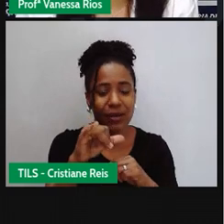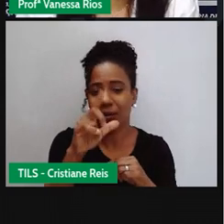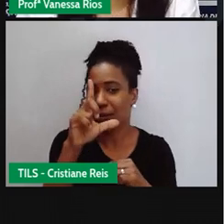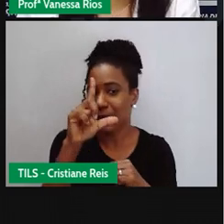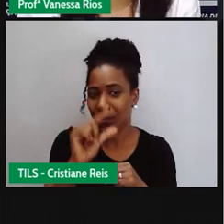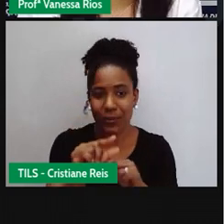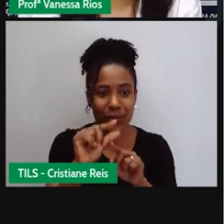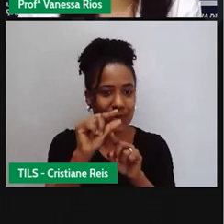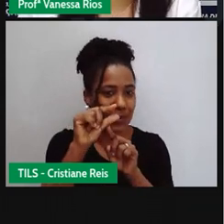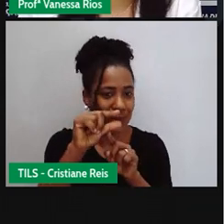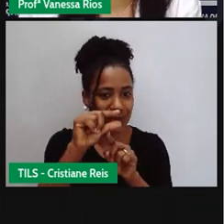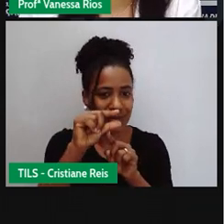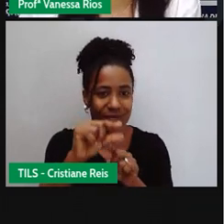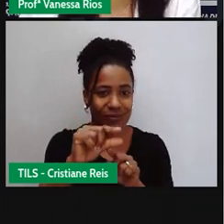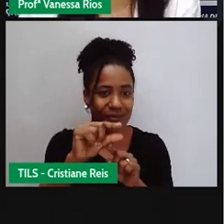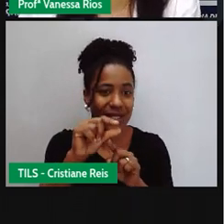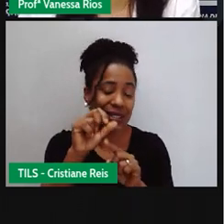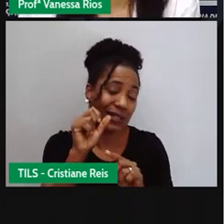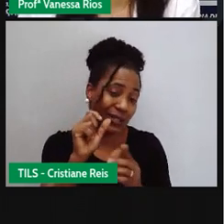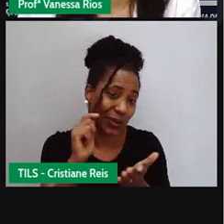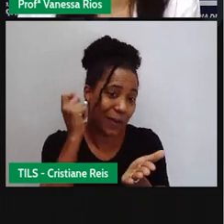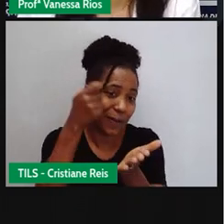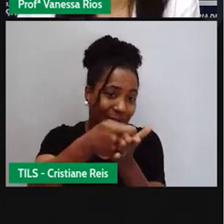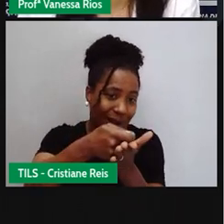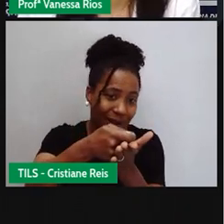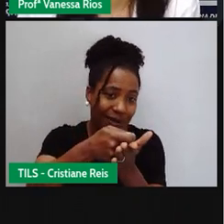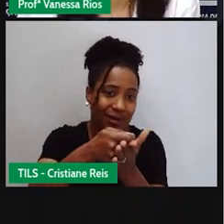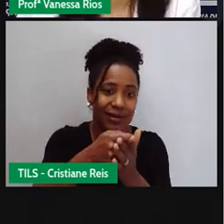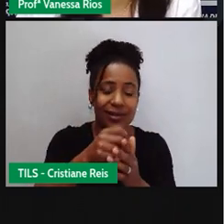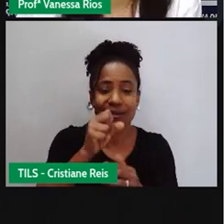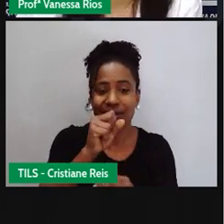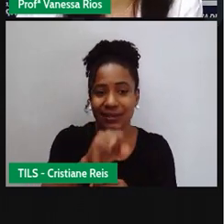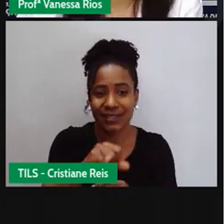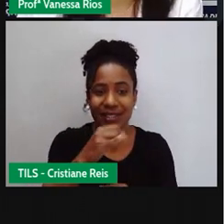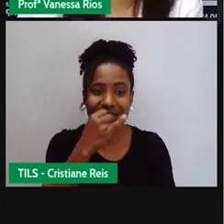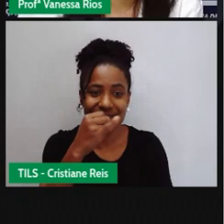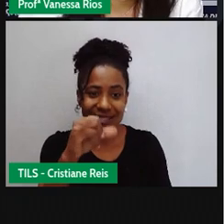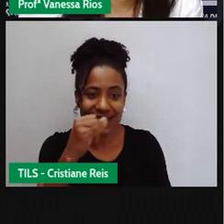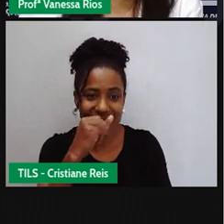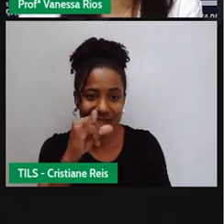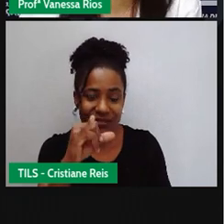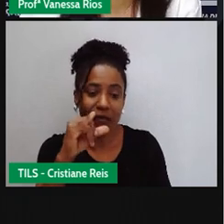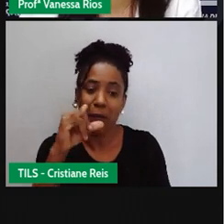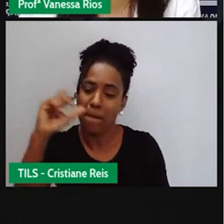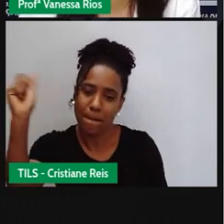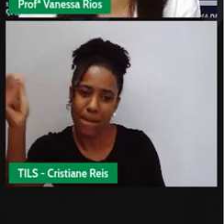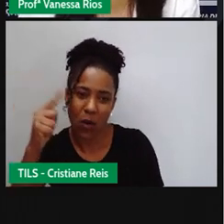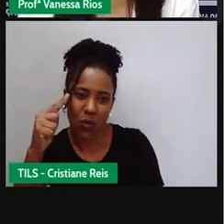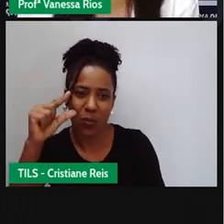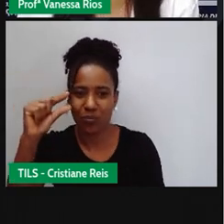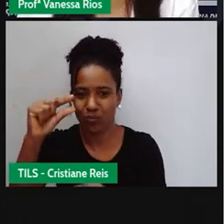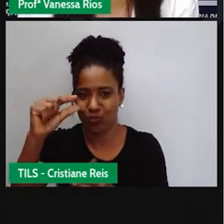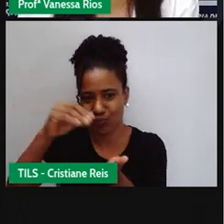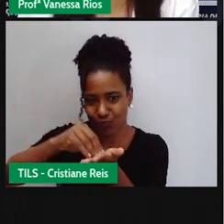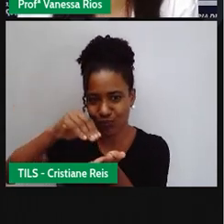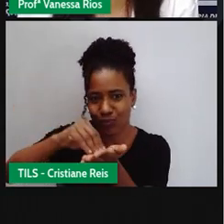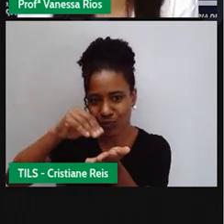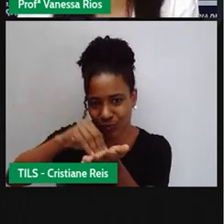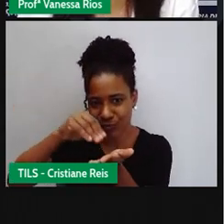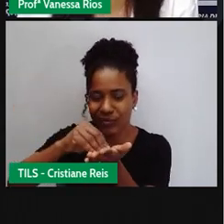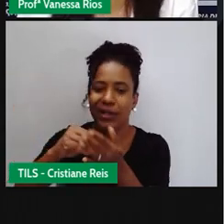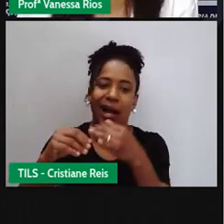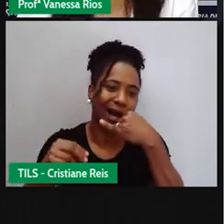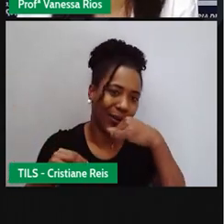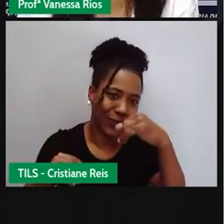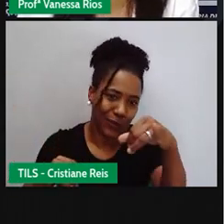um valor para pagar se você teve uma energia solar mais suficiente e aí precisou utilizar a energia